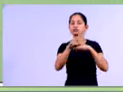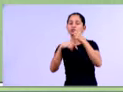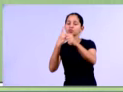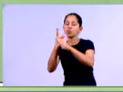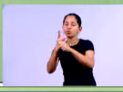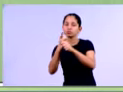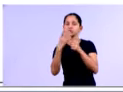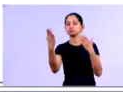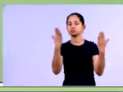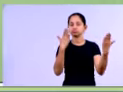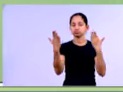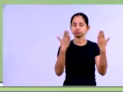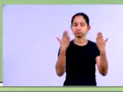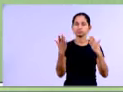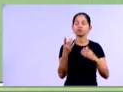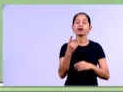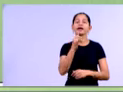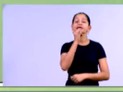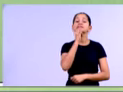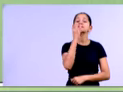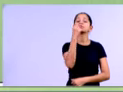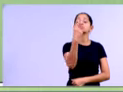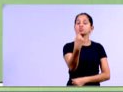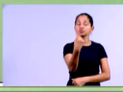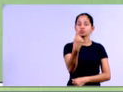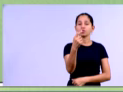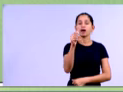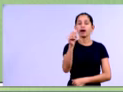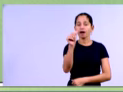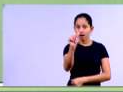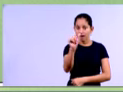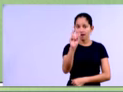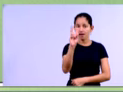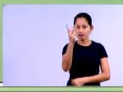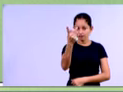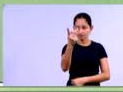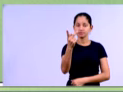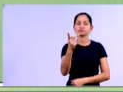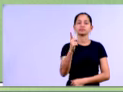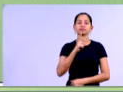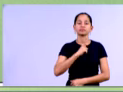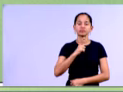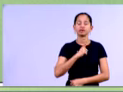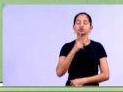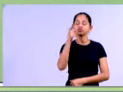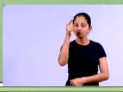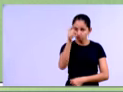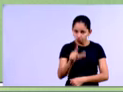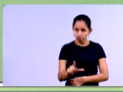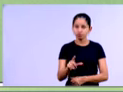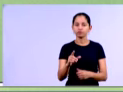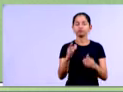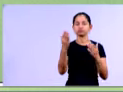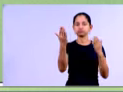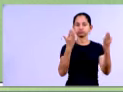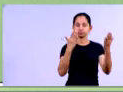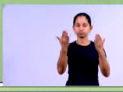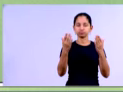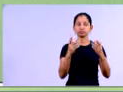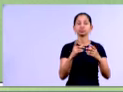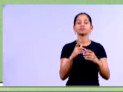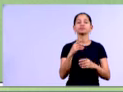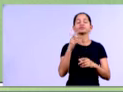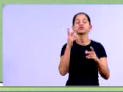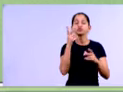vamos conhecer aí o exemplo da análise horizontal, ok, gente? Então, novamente, nós vamos pegar aqui dois balanços patrimoniais, né,